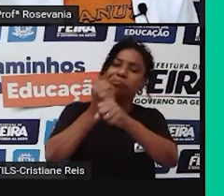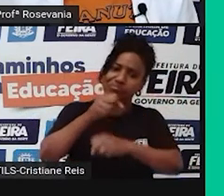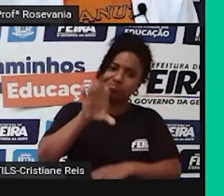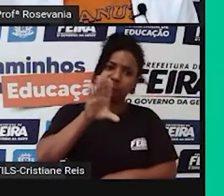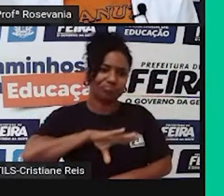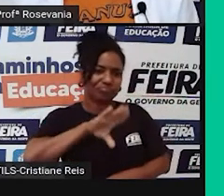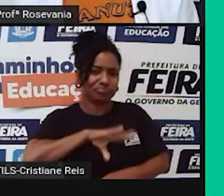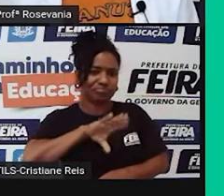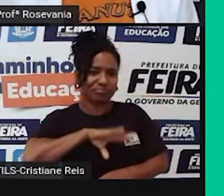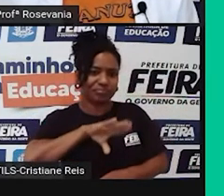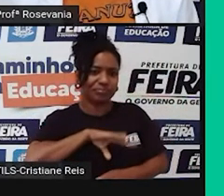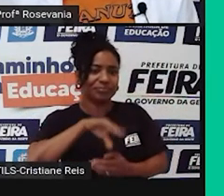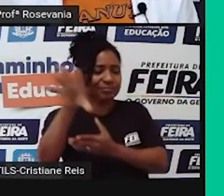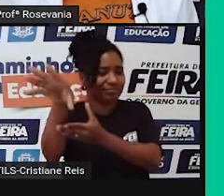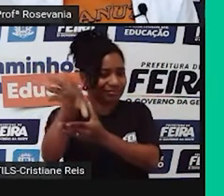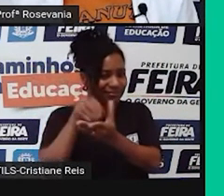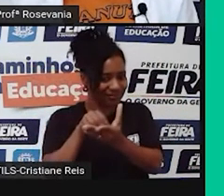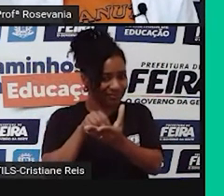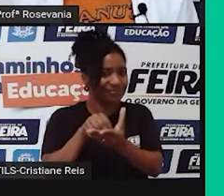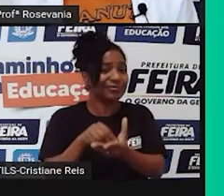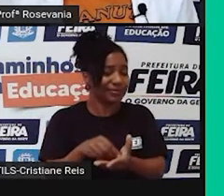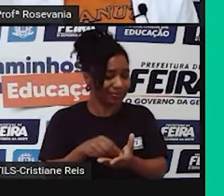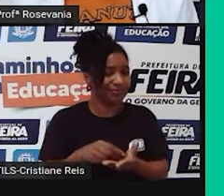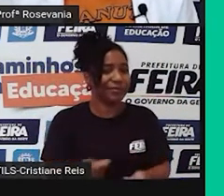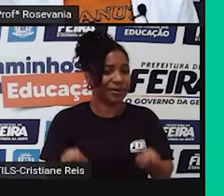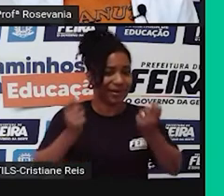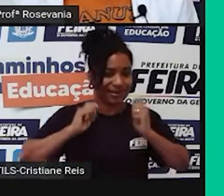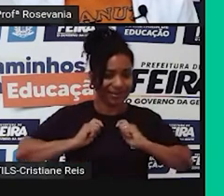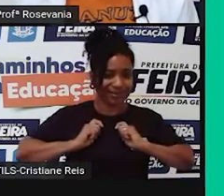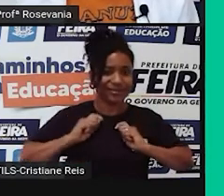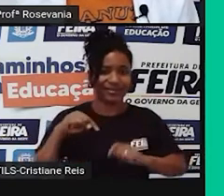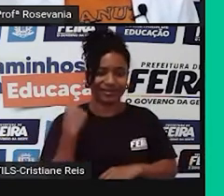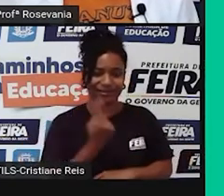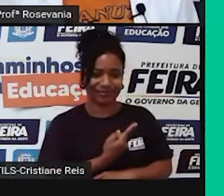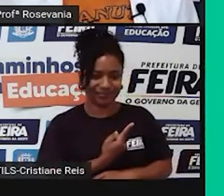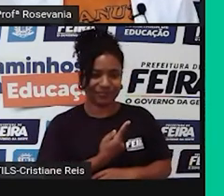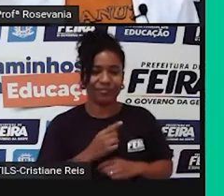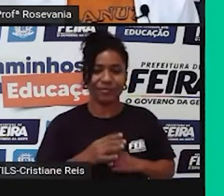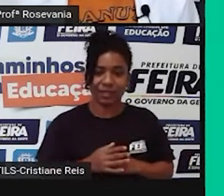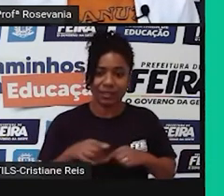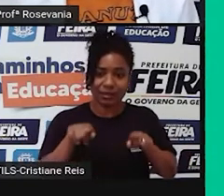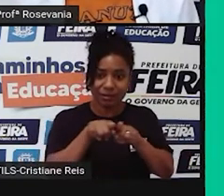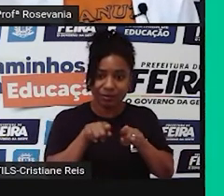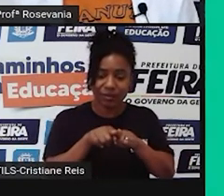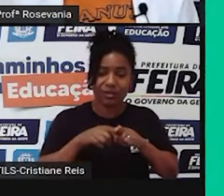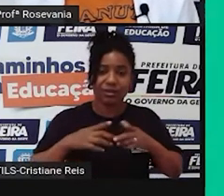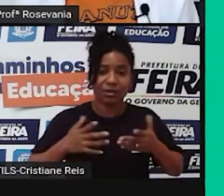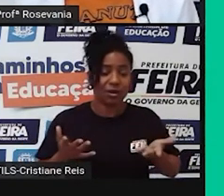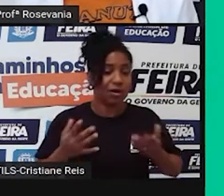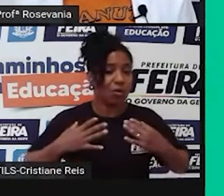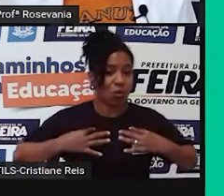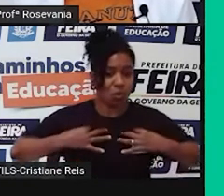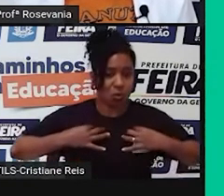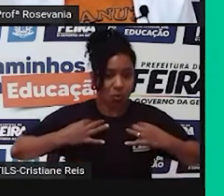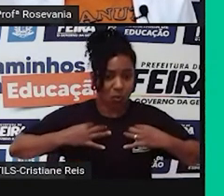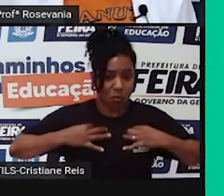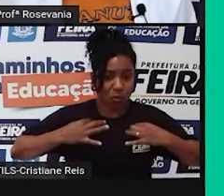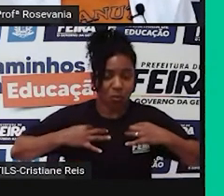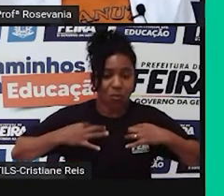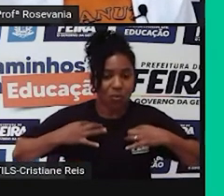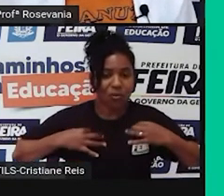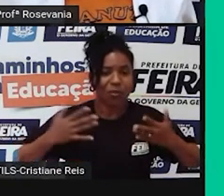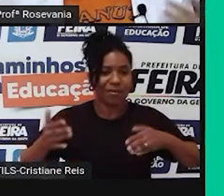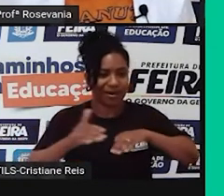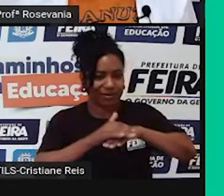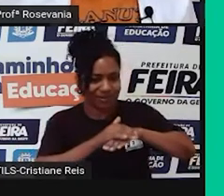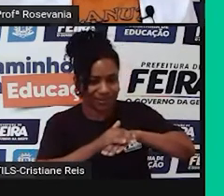foi herdada dos povos portugueses. Essa ideia de vestir roupa também, né, porque os índios não usavam roupas, vestir roupas,